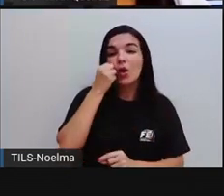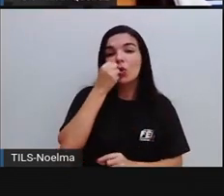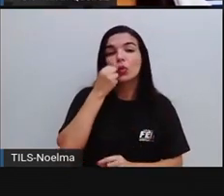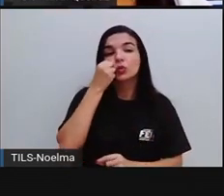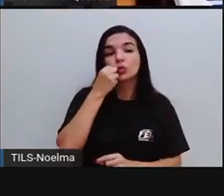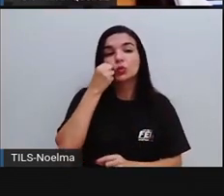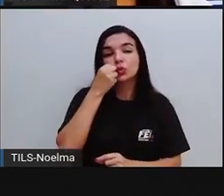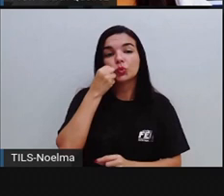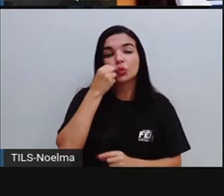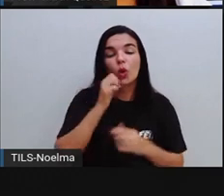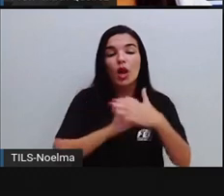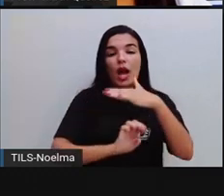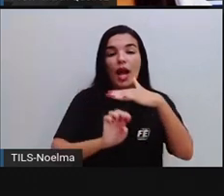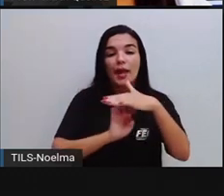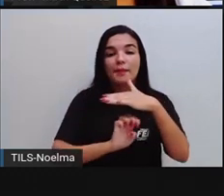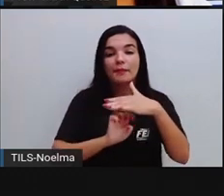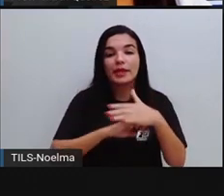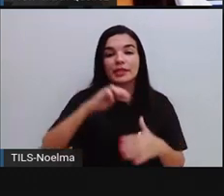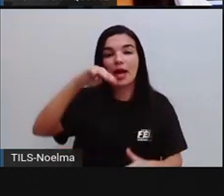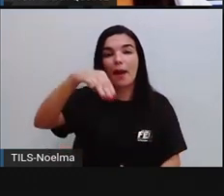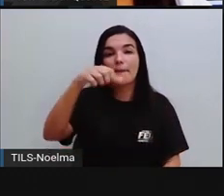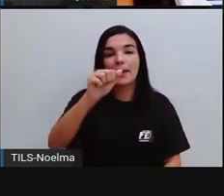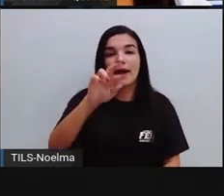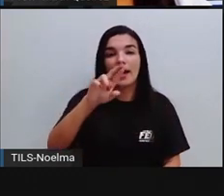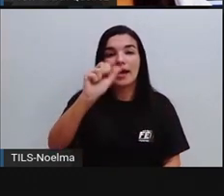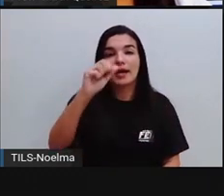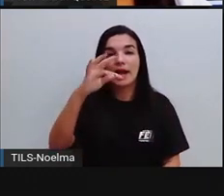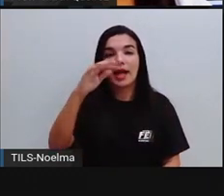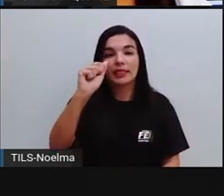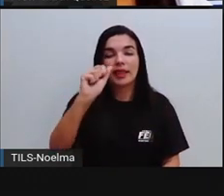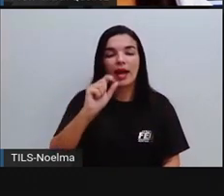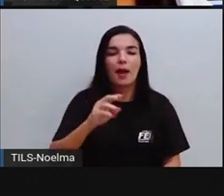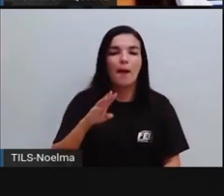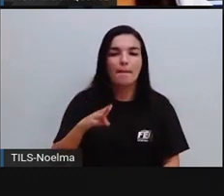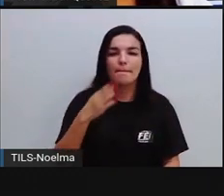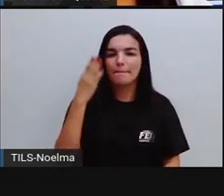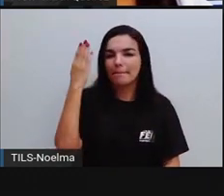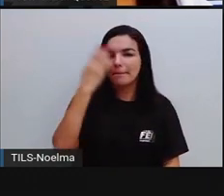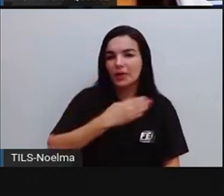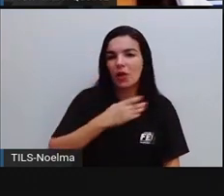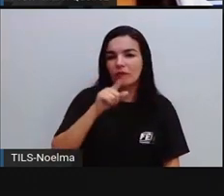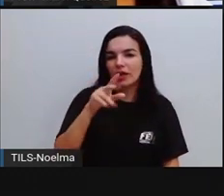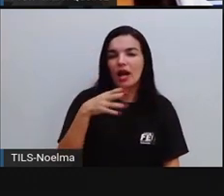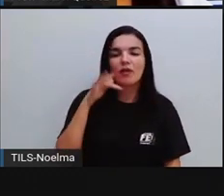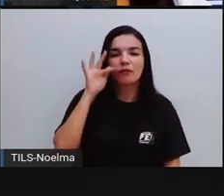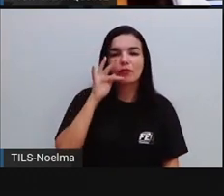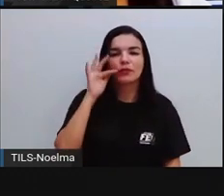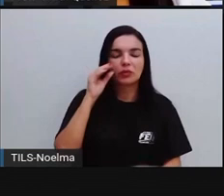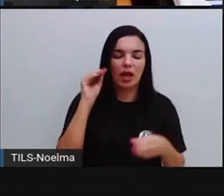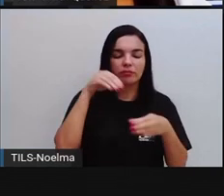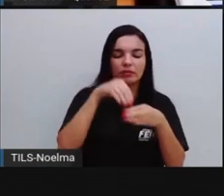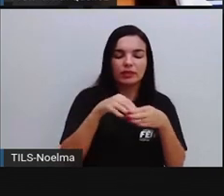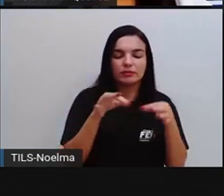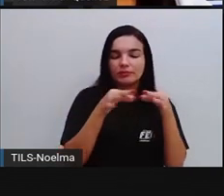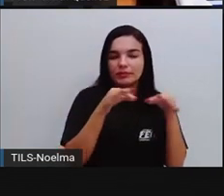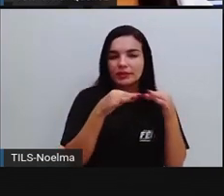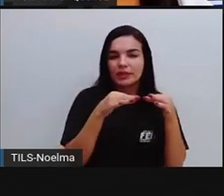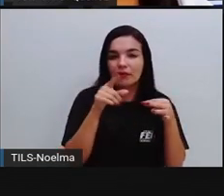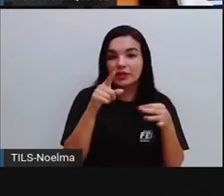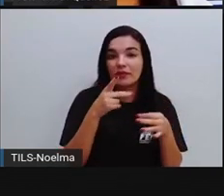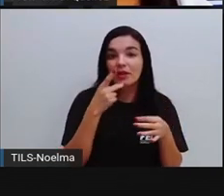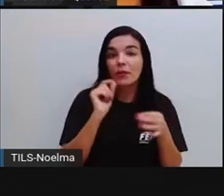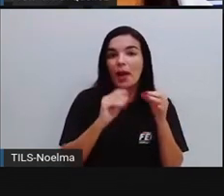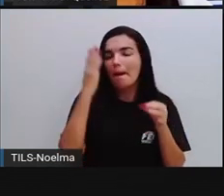publicitários. Refresco maratá. Prove essa fruta. O sabor da fruta dentro do saquinho. Prove.